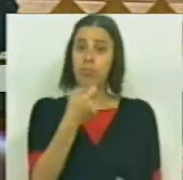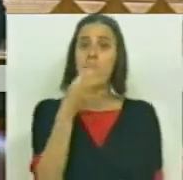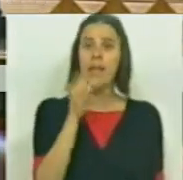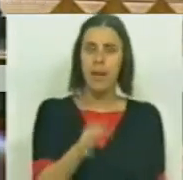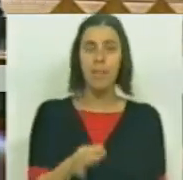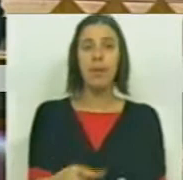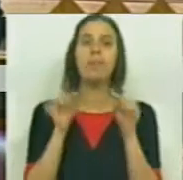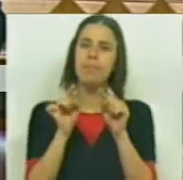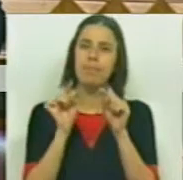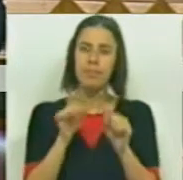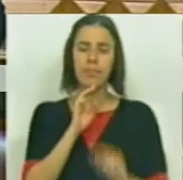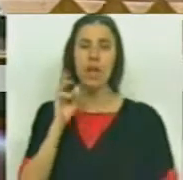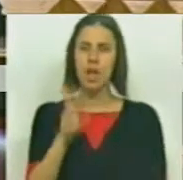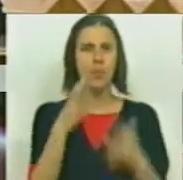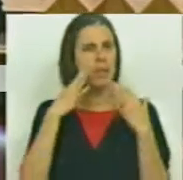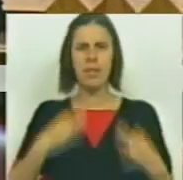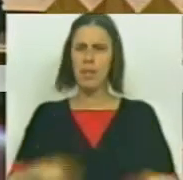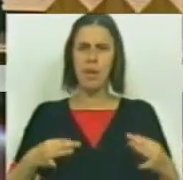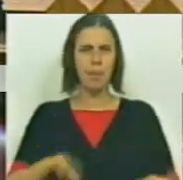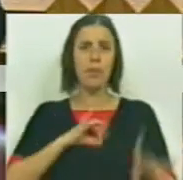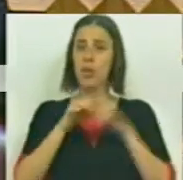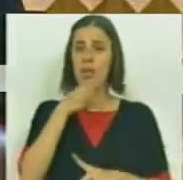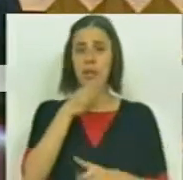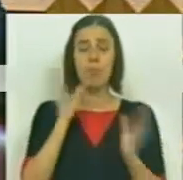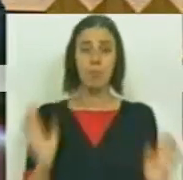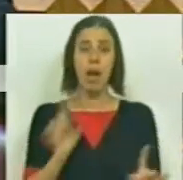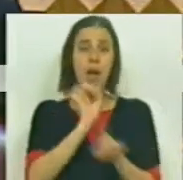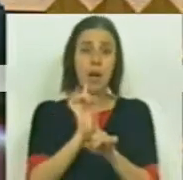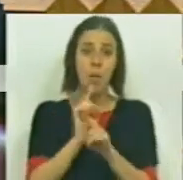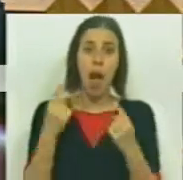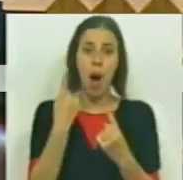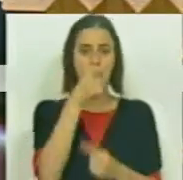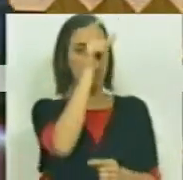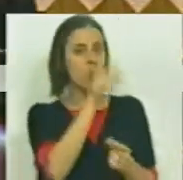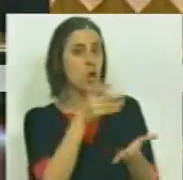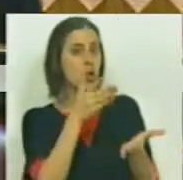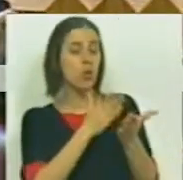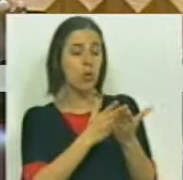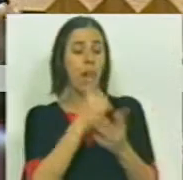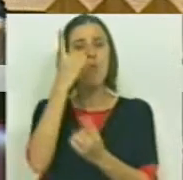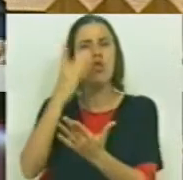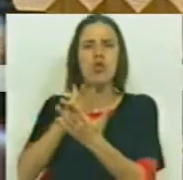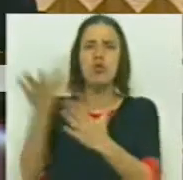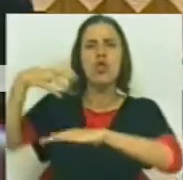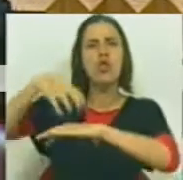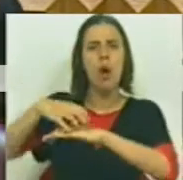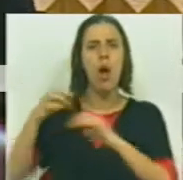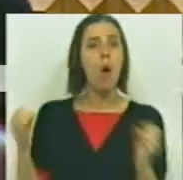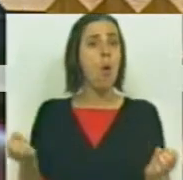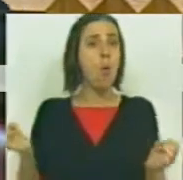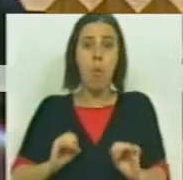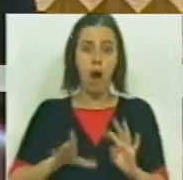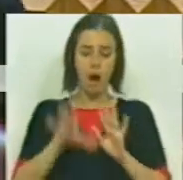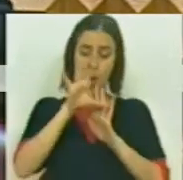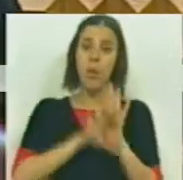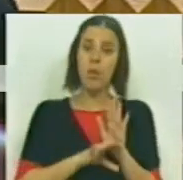PCP, essa resposta é muito simples, Sra. Deputada. Enquanto houver um estudante que numa escola não tem